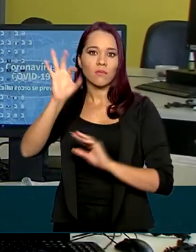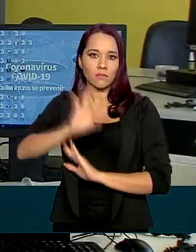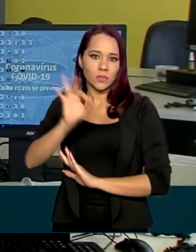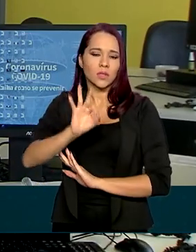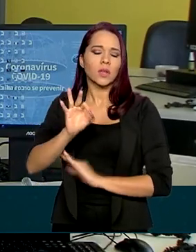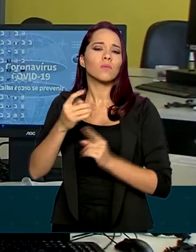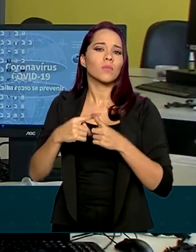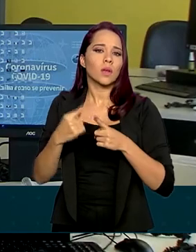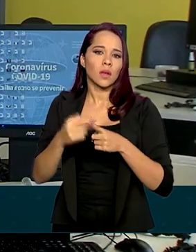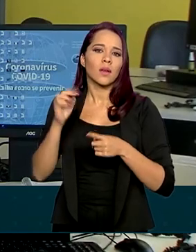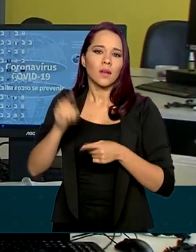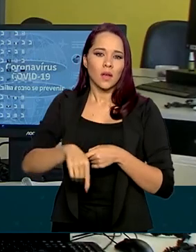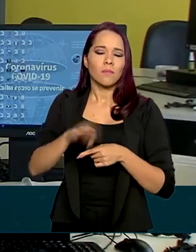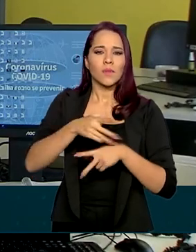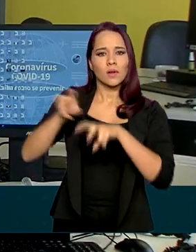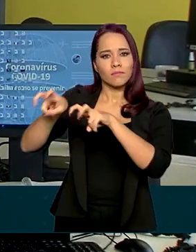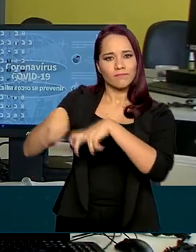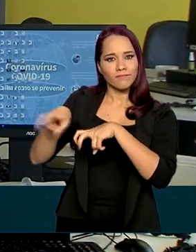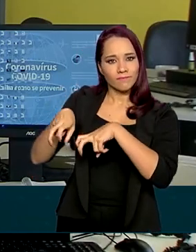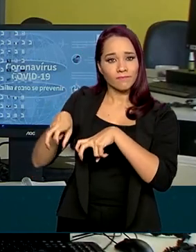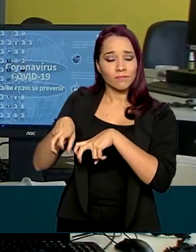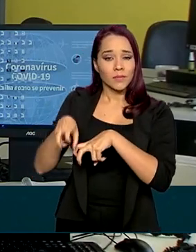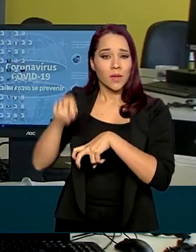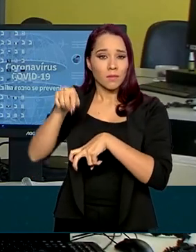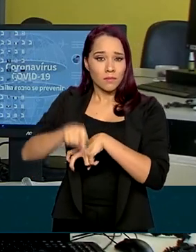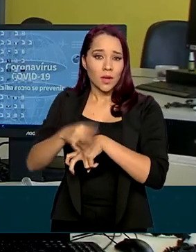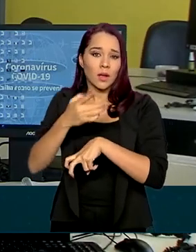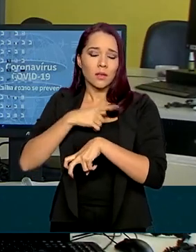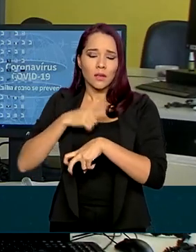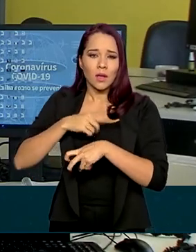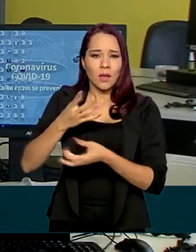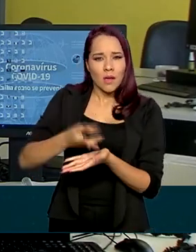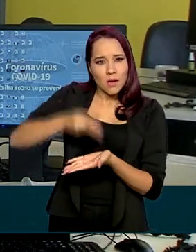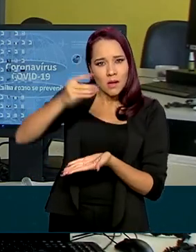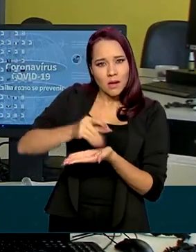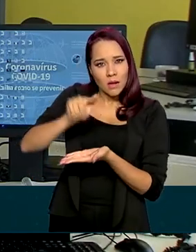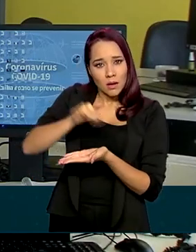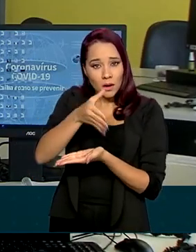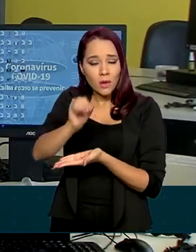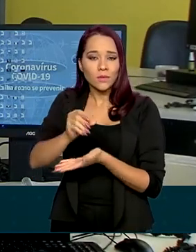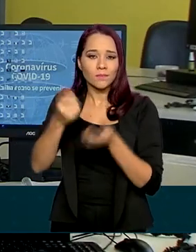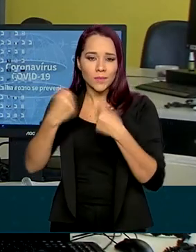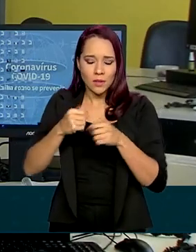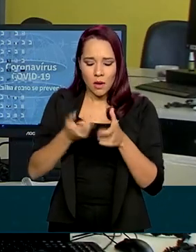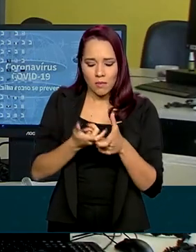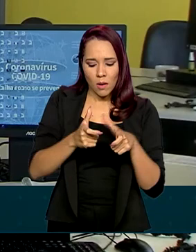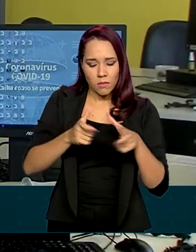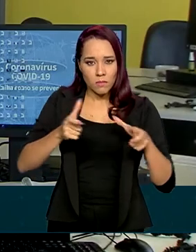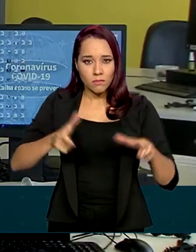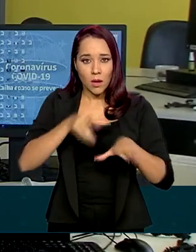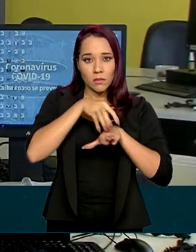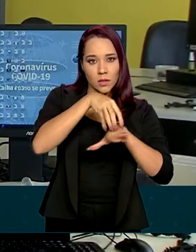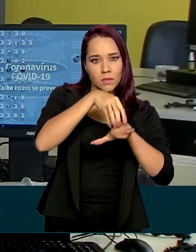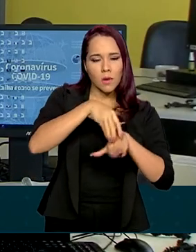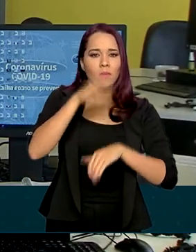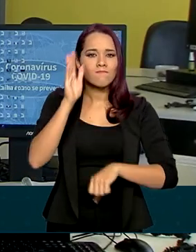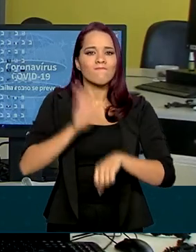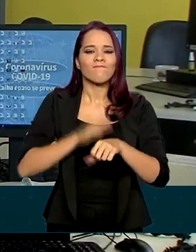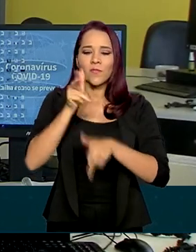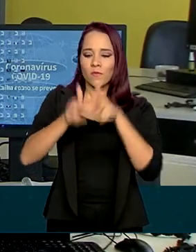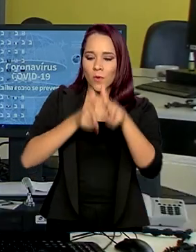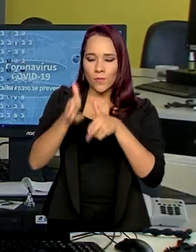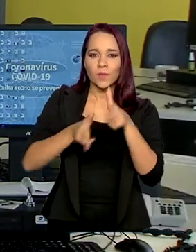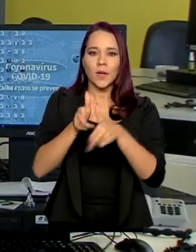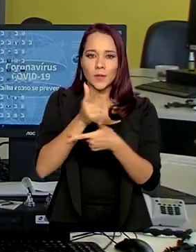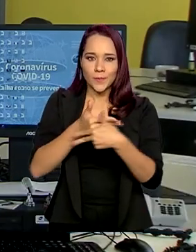motivada pelo agronegócio. Para escoar a produção de grãos da região, foi necessário ampliar o transporte ferroviário de